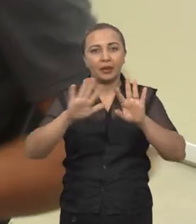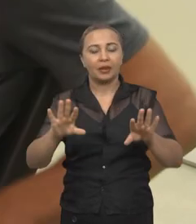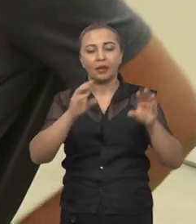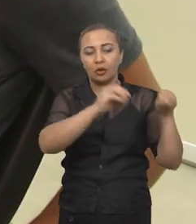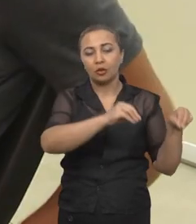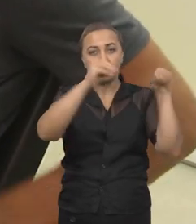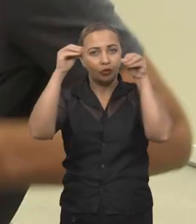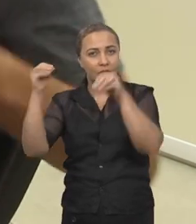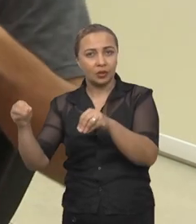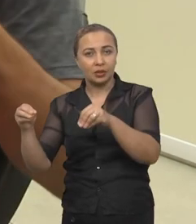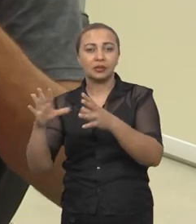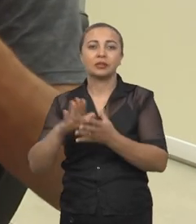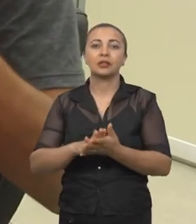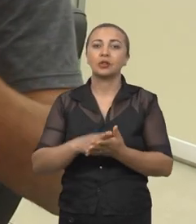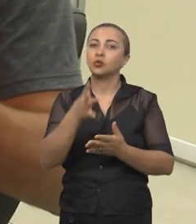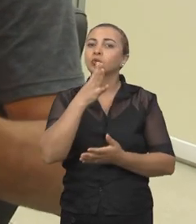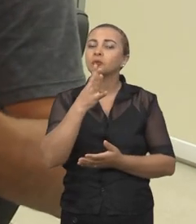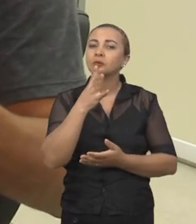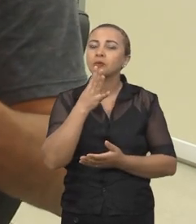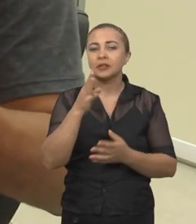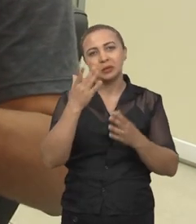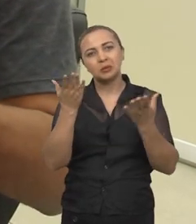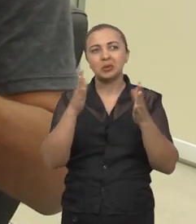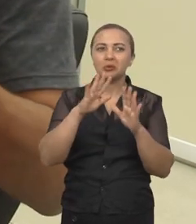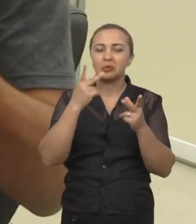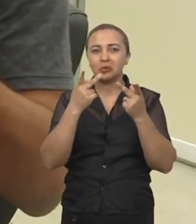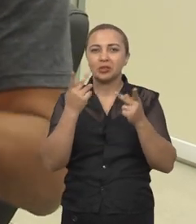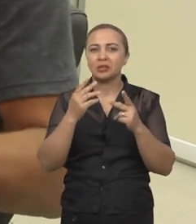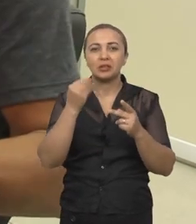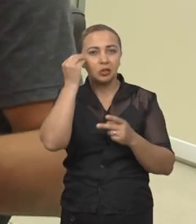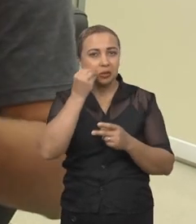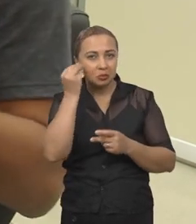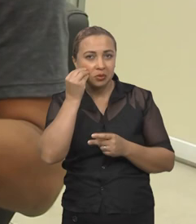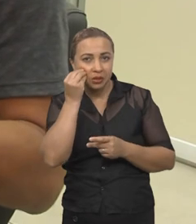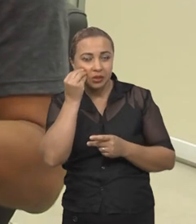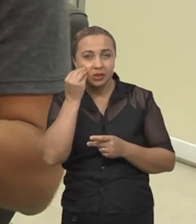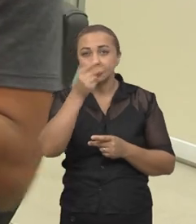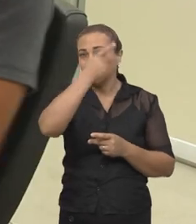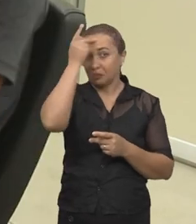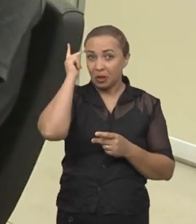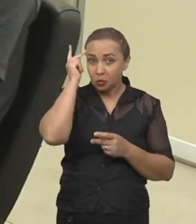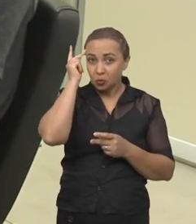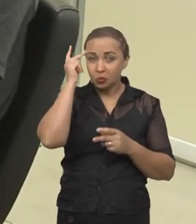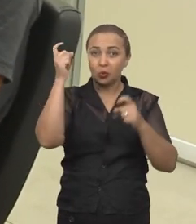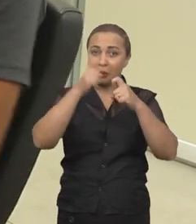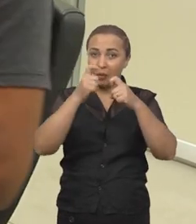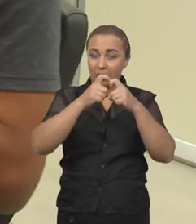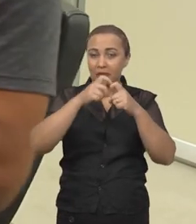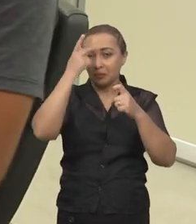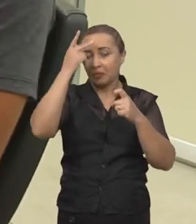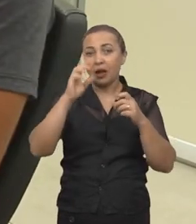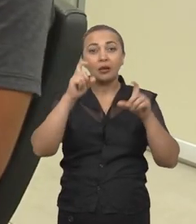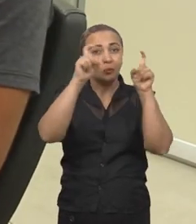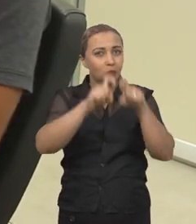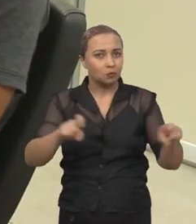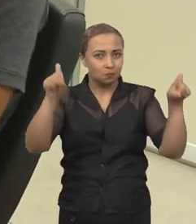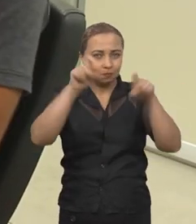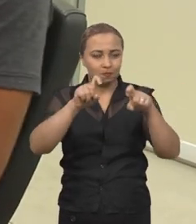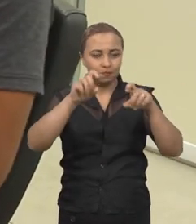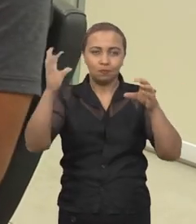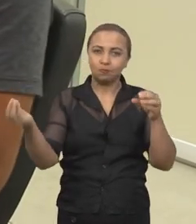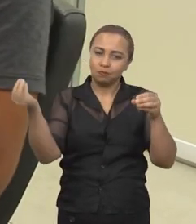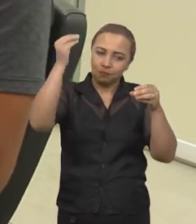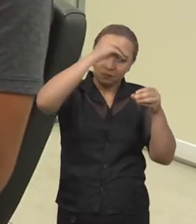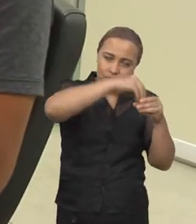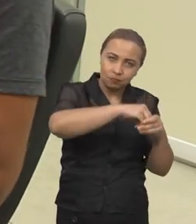feita a transferência de conhecimento digamos assim de experiência do especialista para o computador e a partir desse